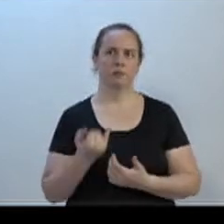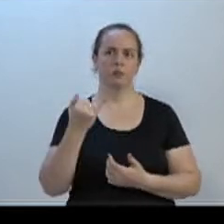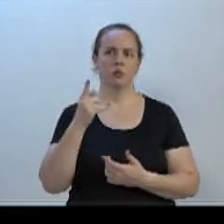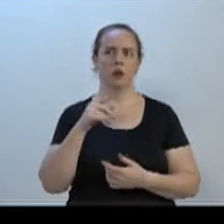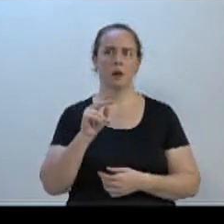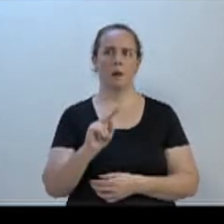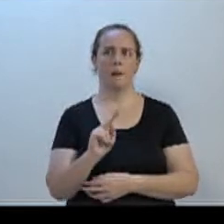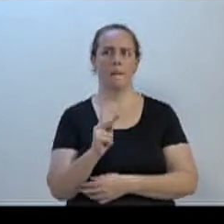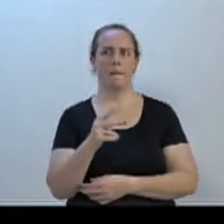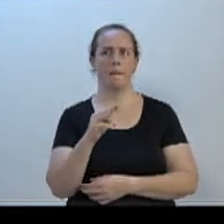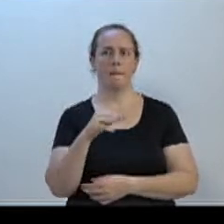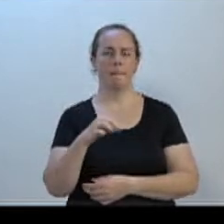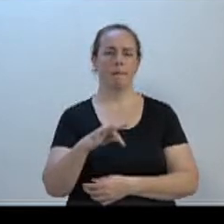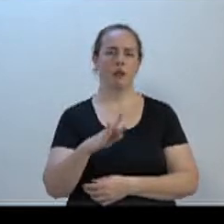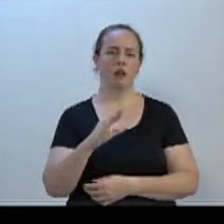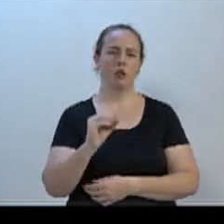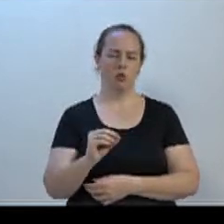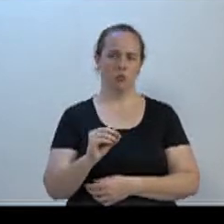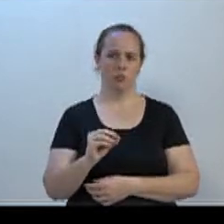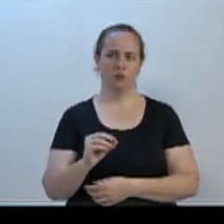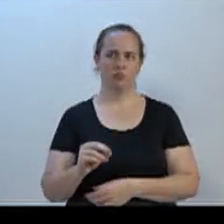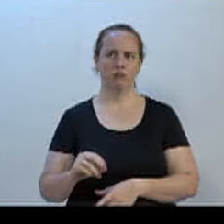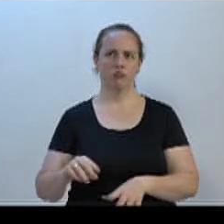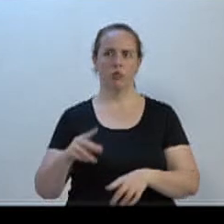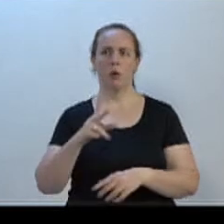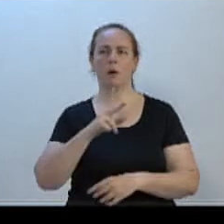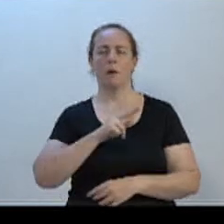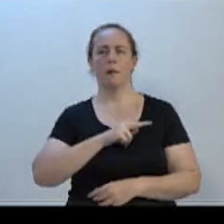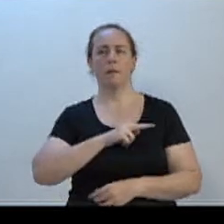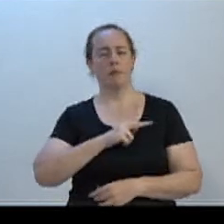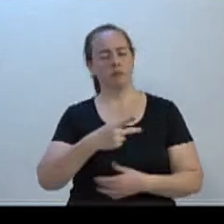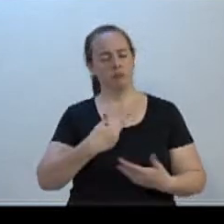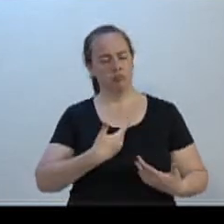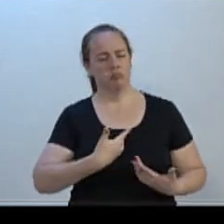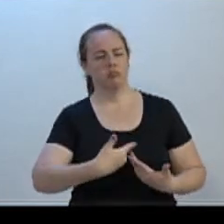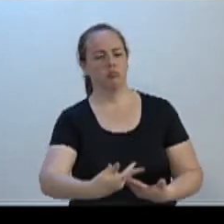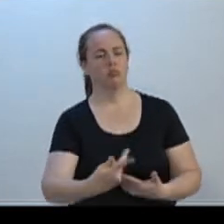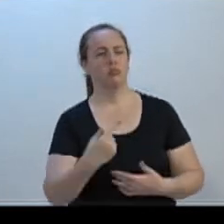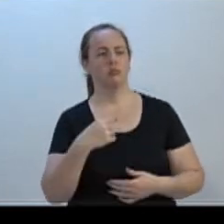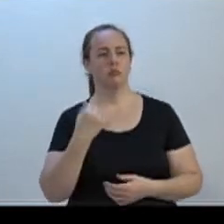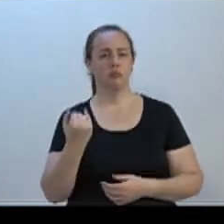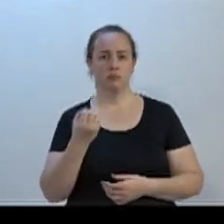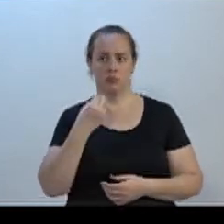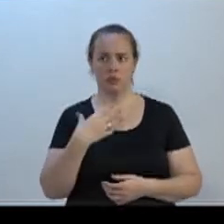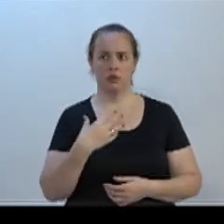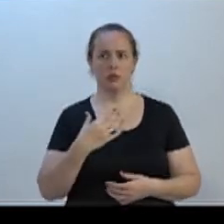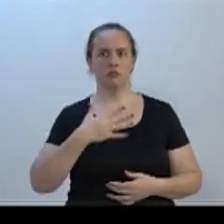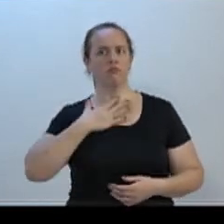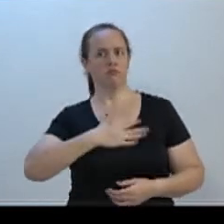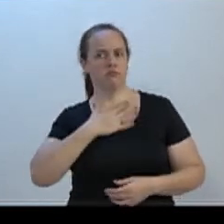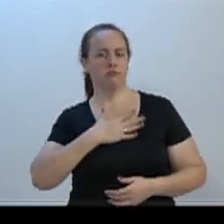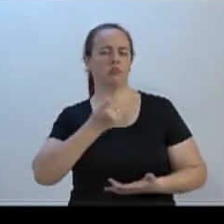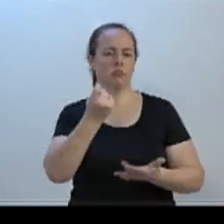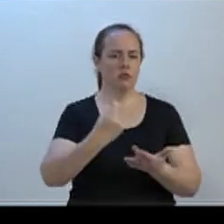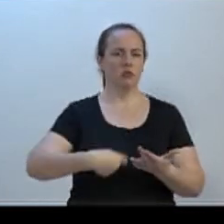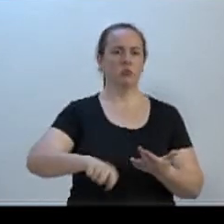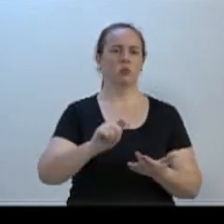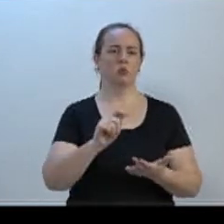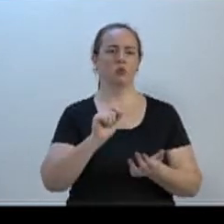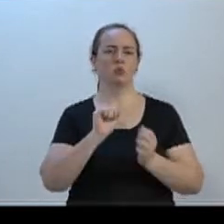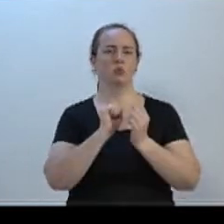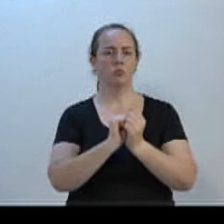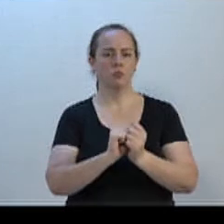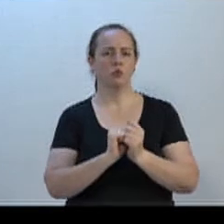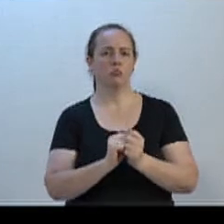o Beto da Bela Janela, vereador Matias. O prefeito nos recebeu muito bem, evidentemente, e com muito prazer assinou, junto